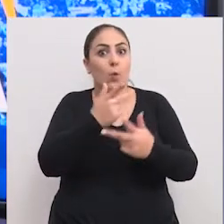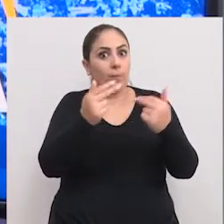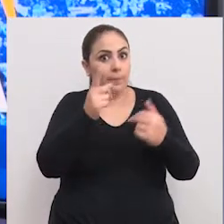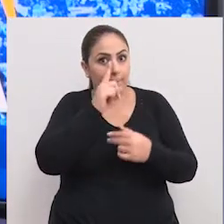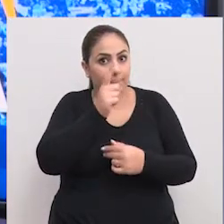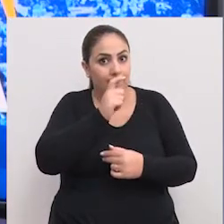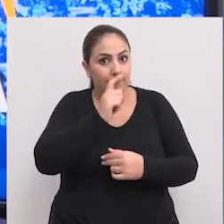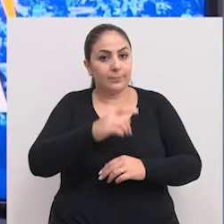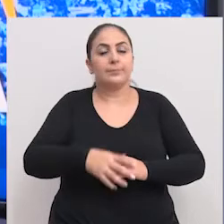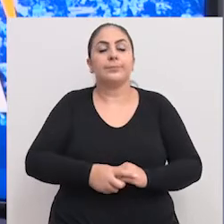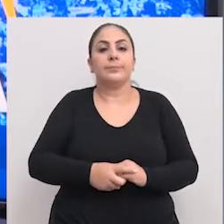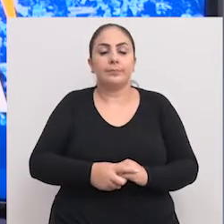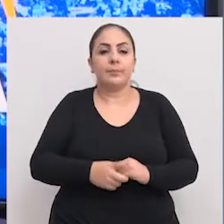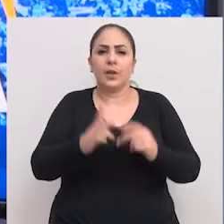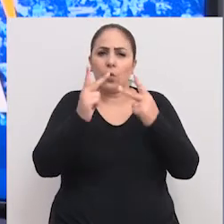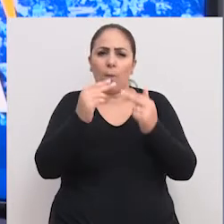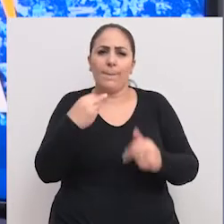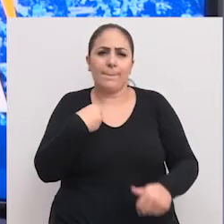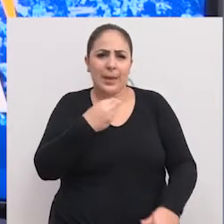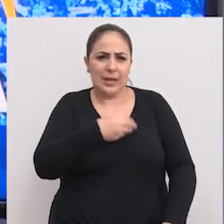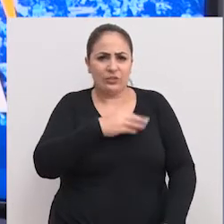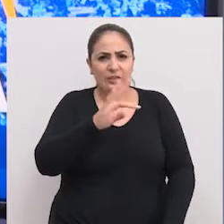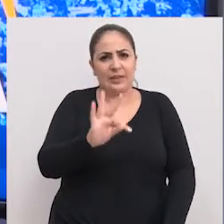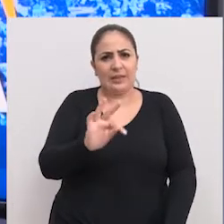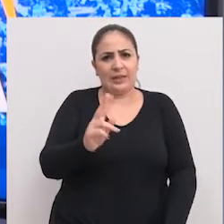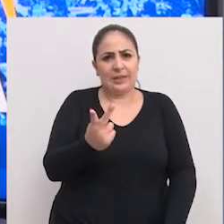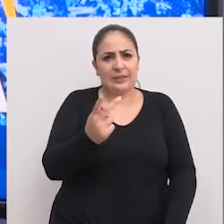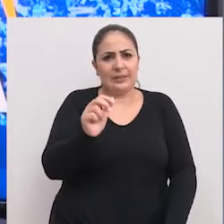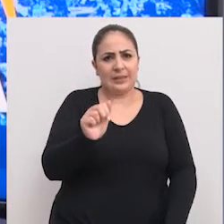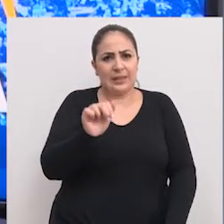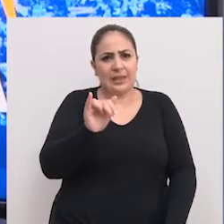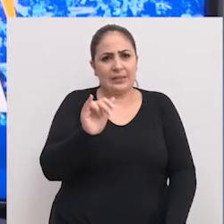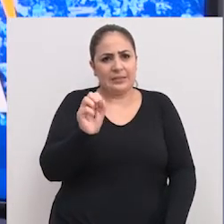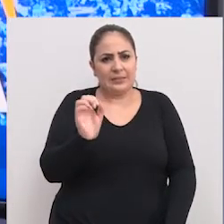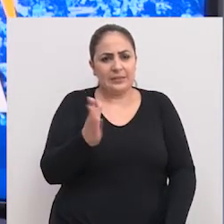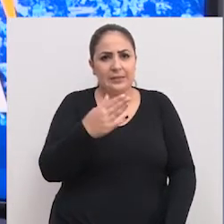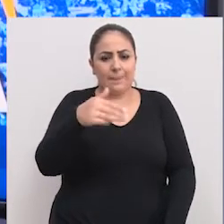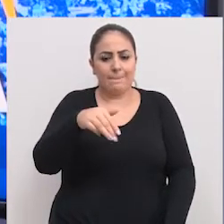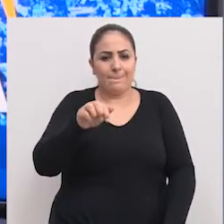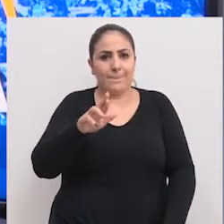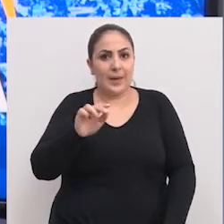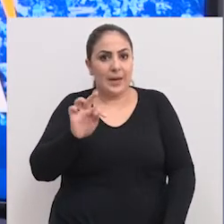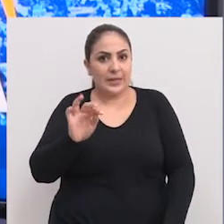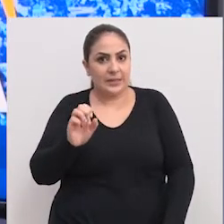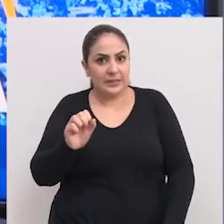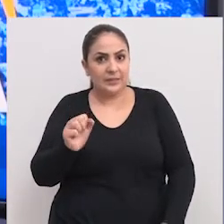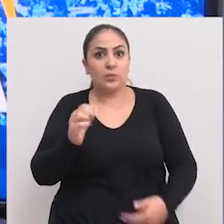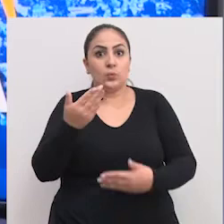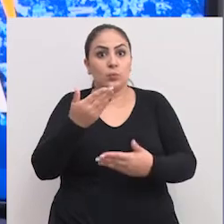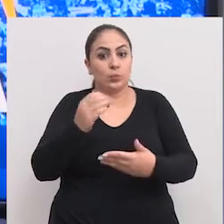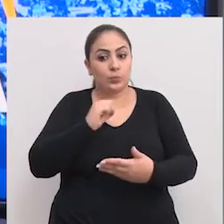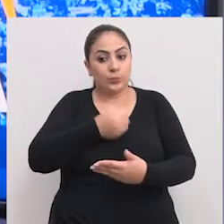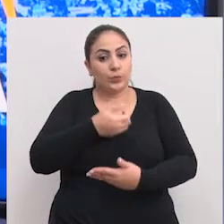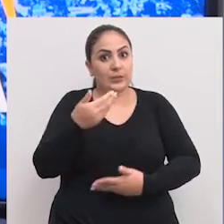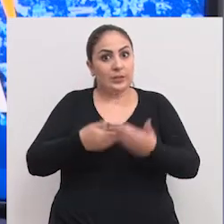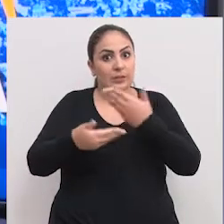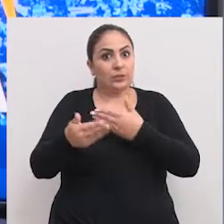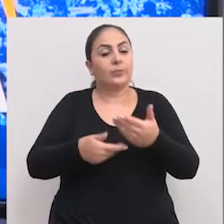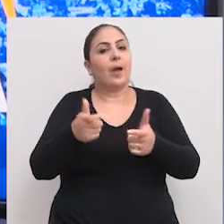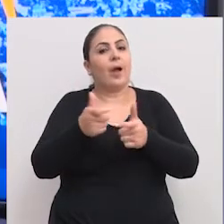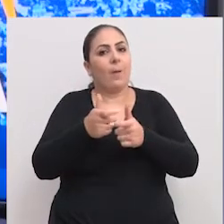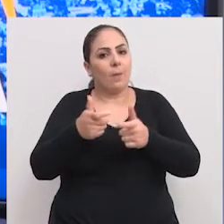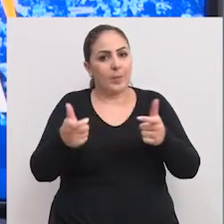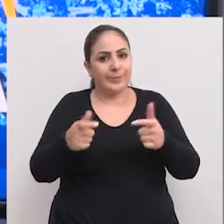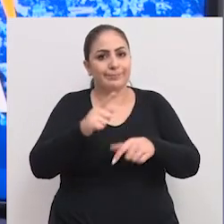para alguns pais. Conforme a médica Thais Marques da Costa, o número de atendimentos destes casos